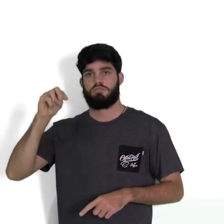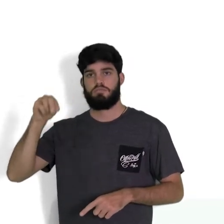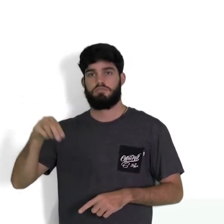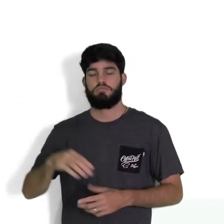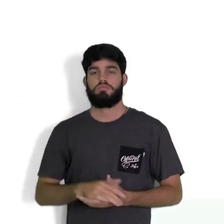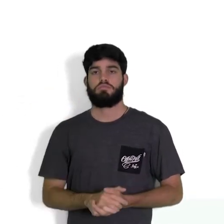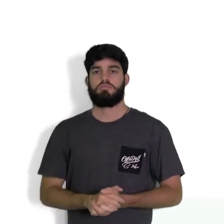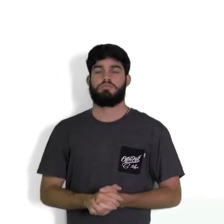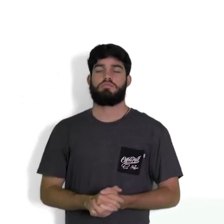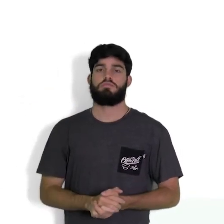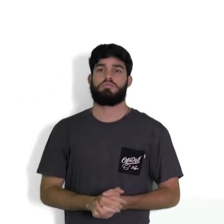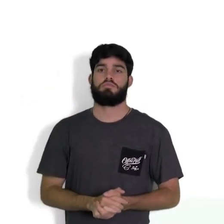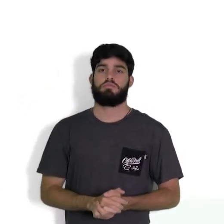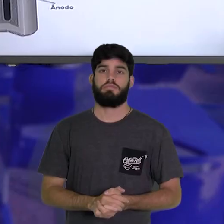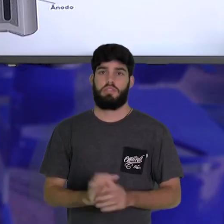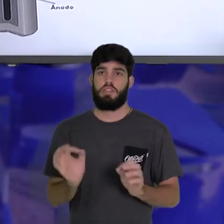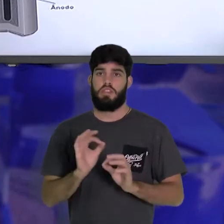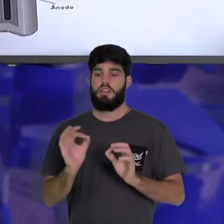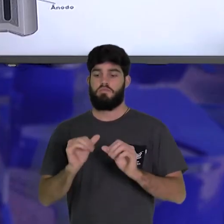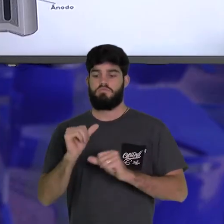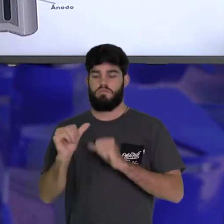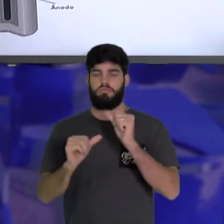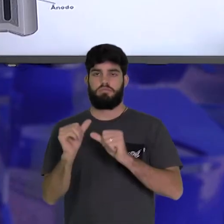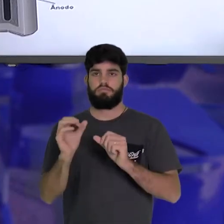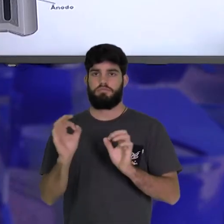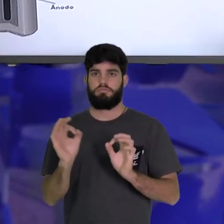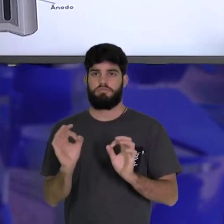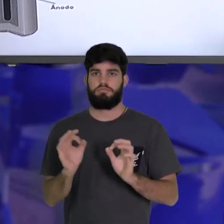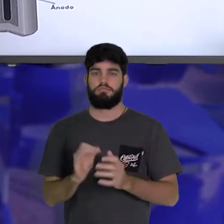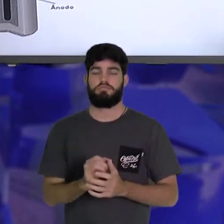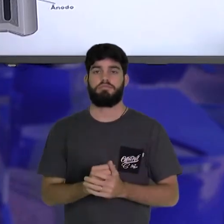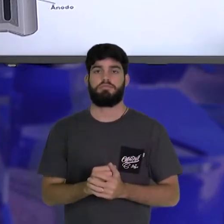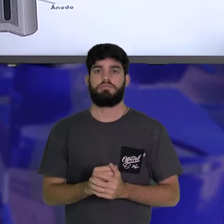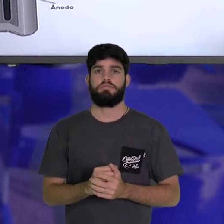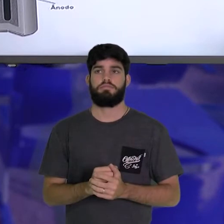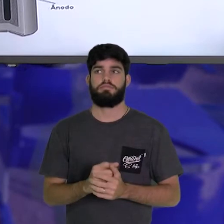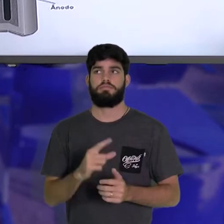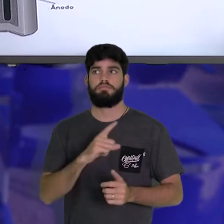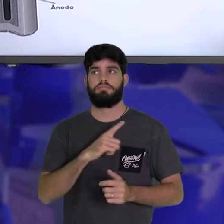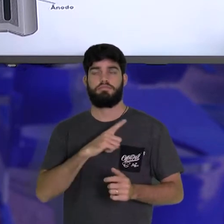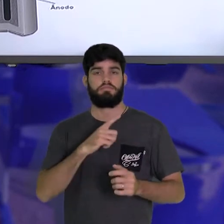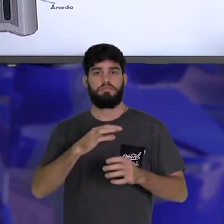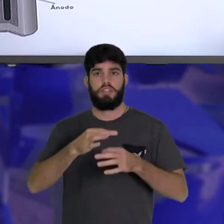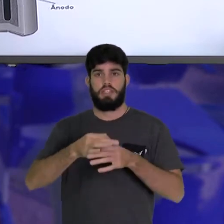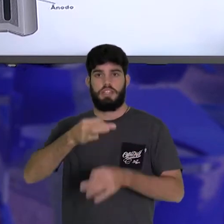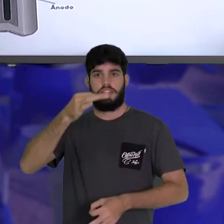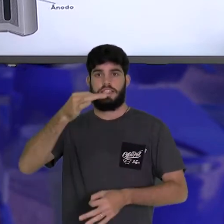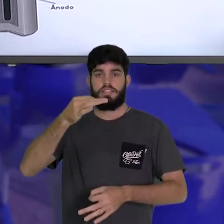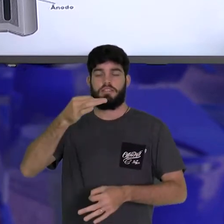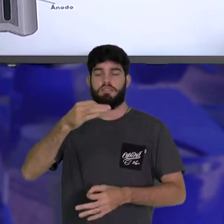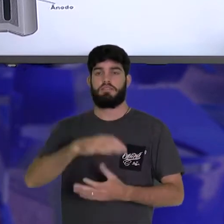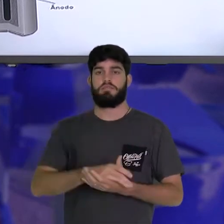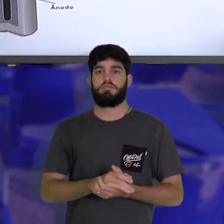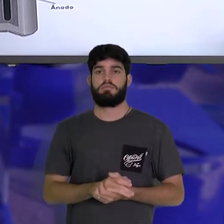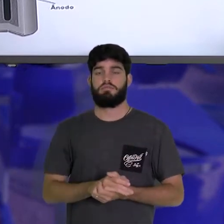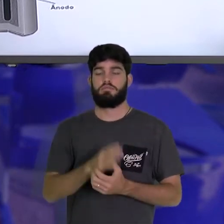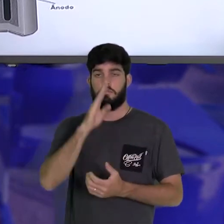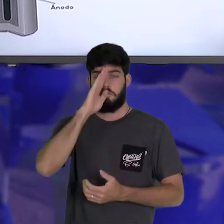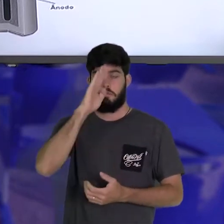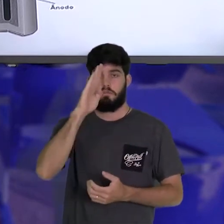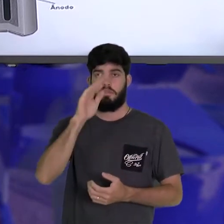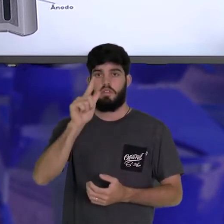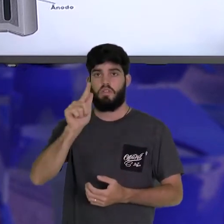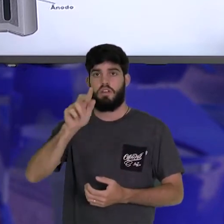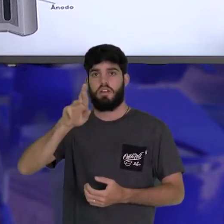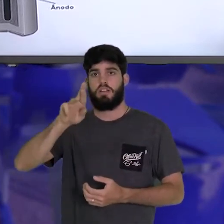inerte, é aquele que não reage. Nós temos, um bastão central, de grafite, rodeado, por,